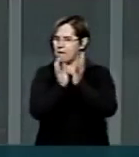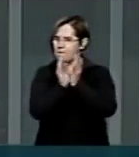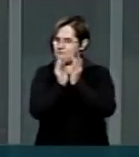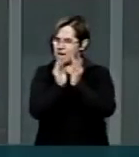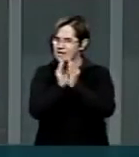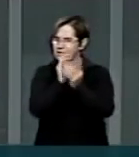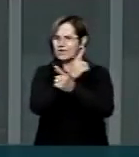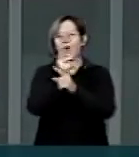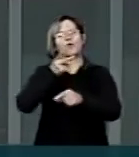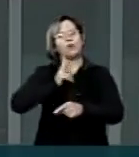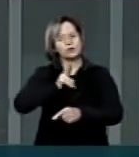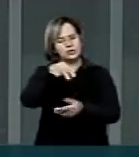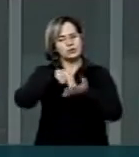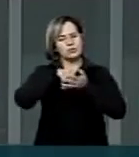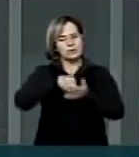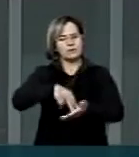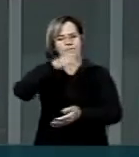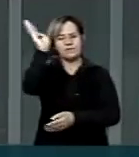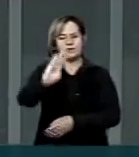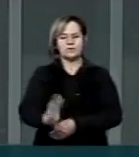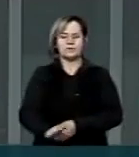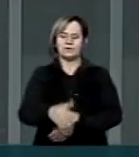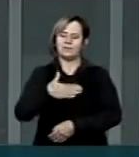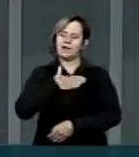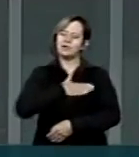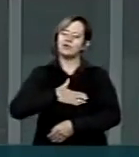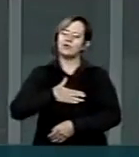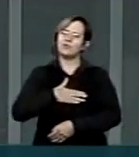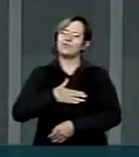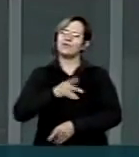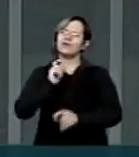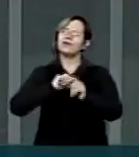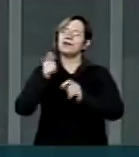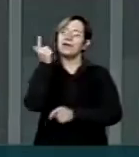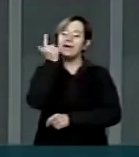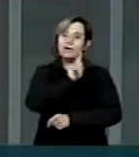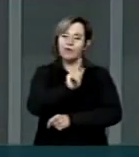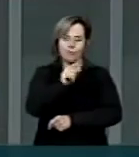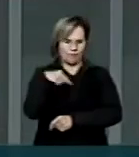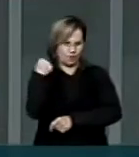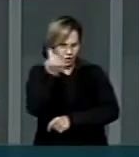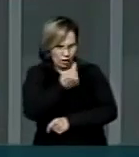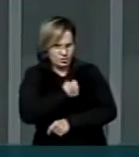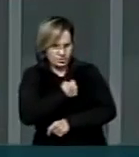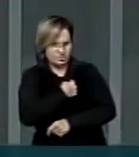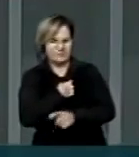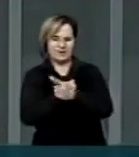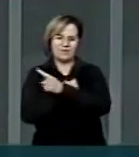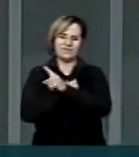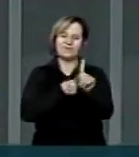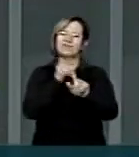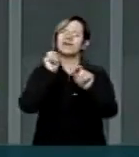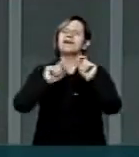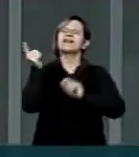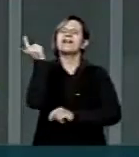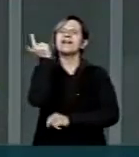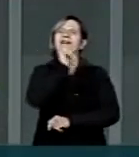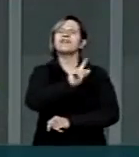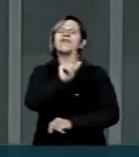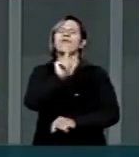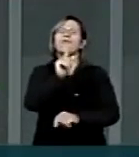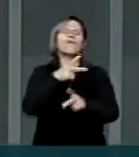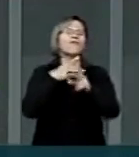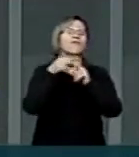do Brasil. Eu acho que quem ganhou com isso não fomos nós que fomos contrários, mas foram